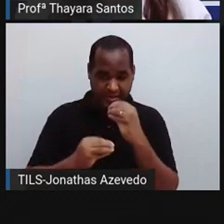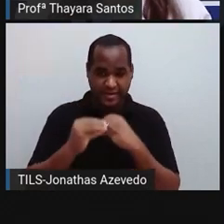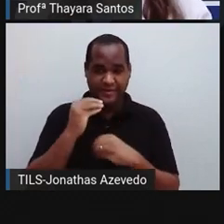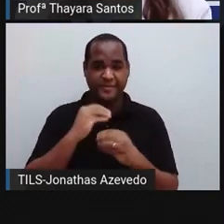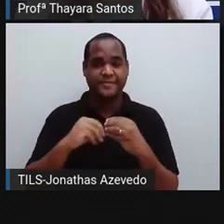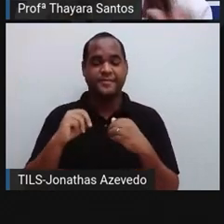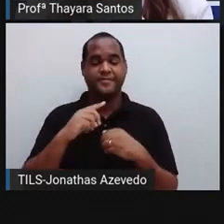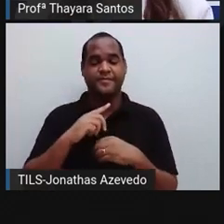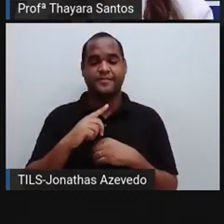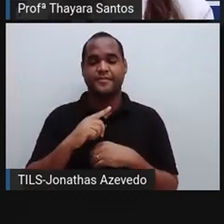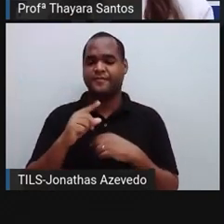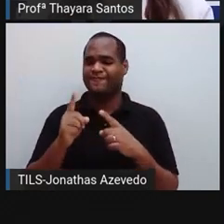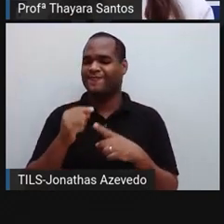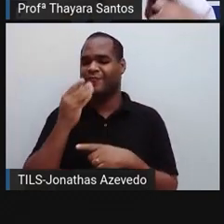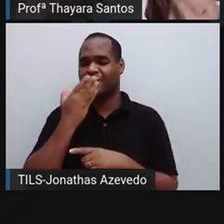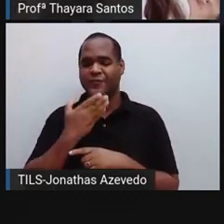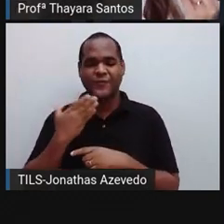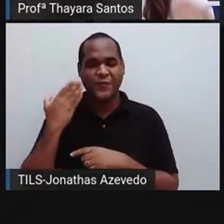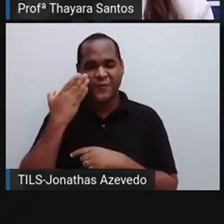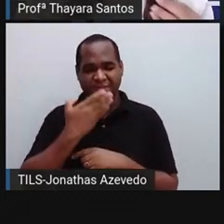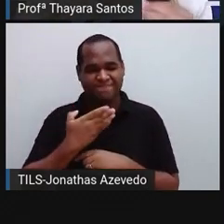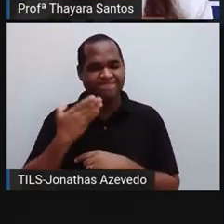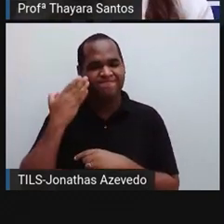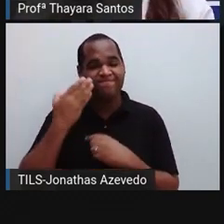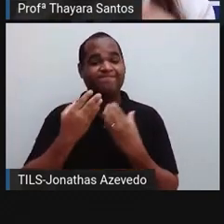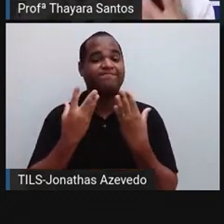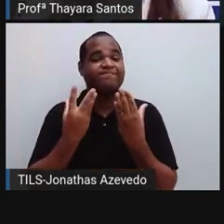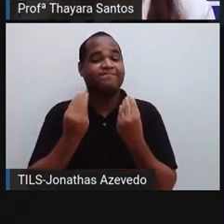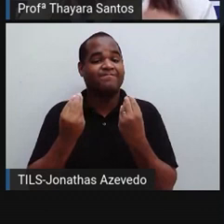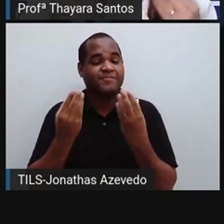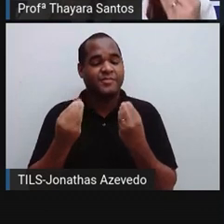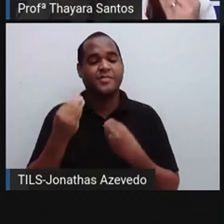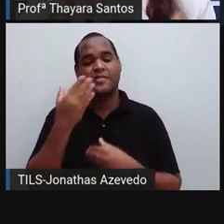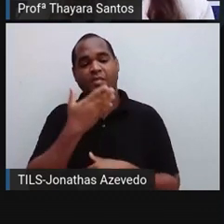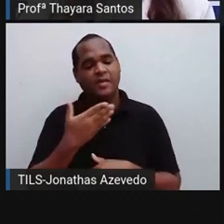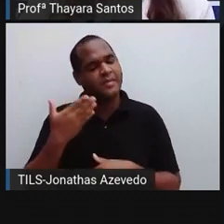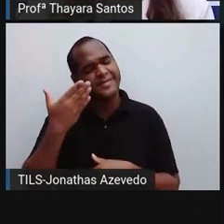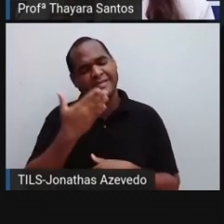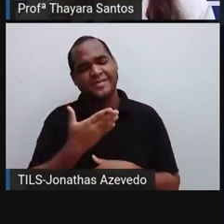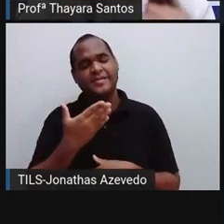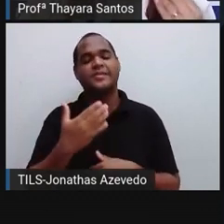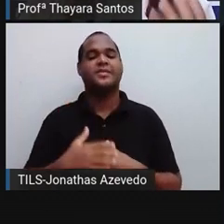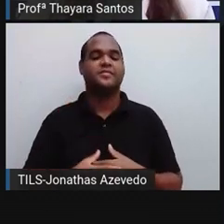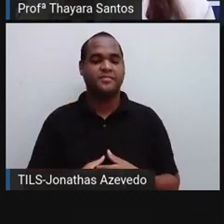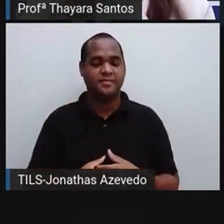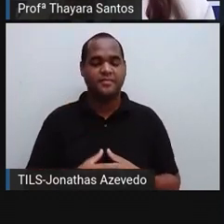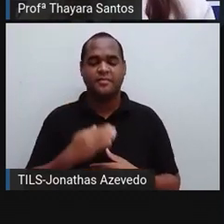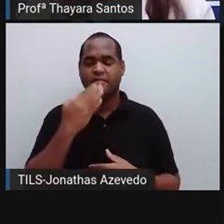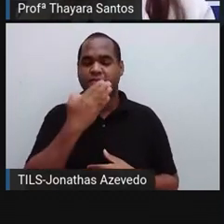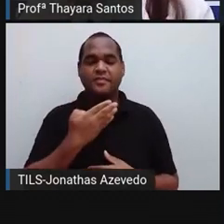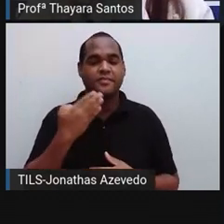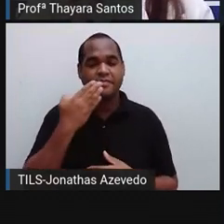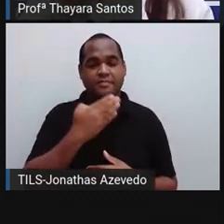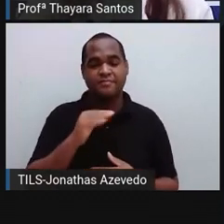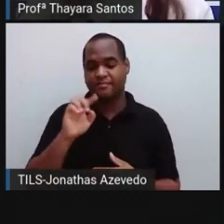a alimentação rica em doces, né? Porque a candida, ela gosta de açúcar, né? Dessa glicose.